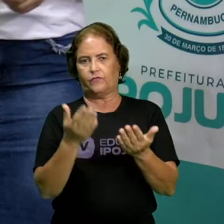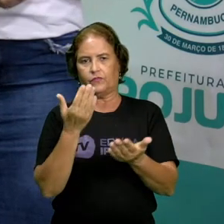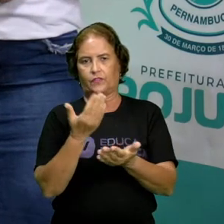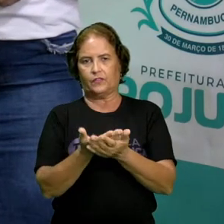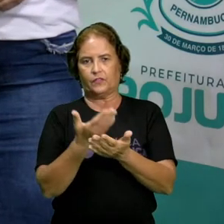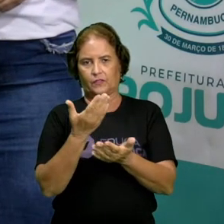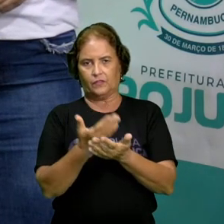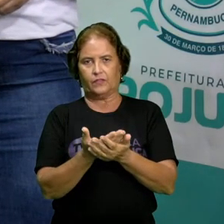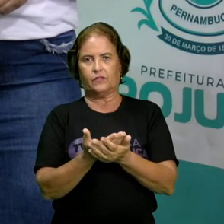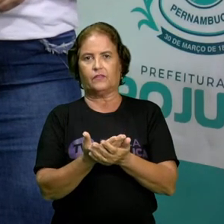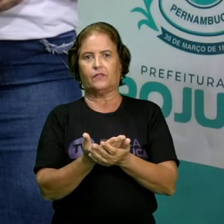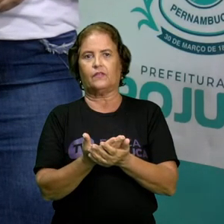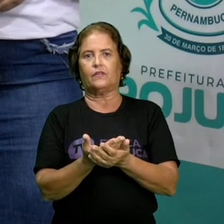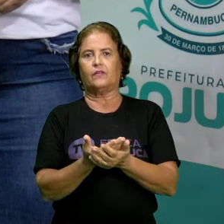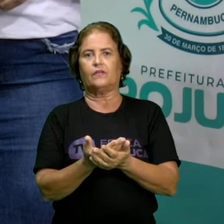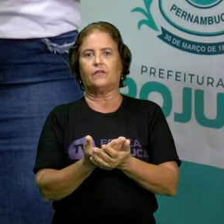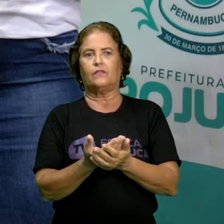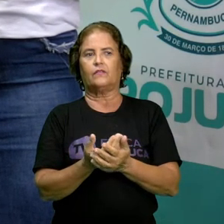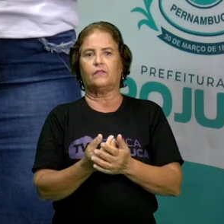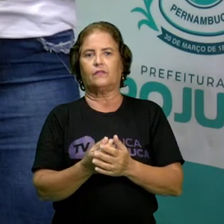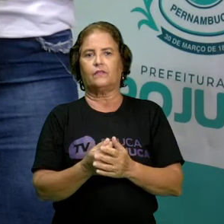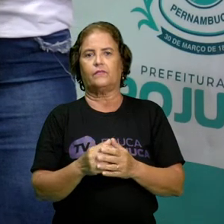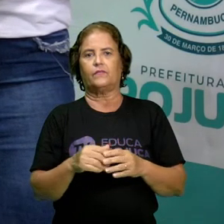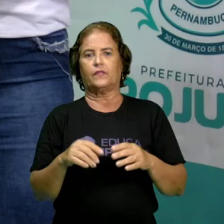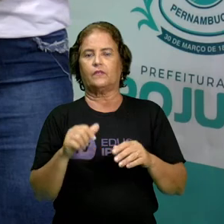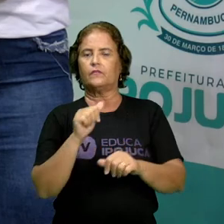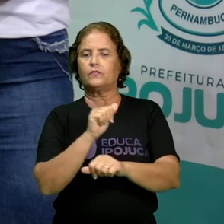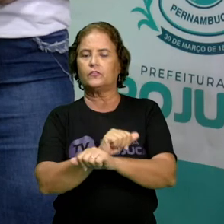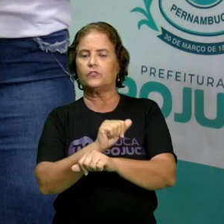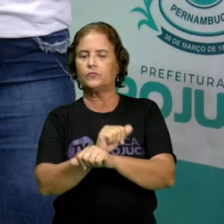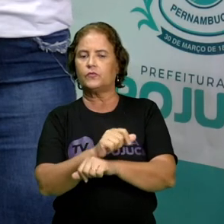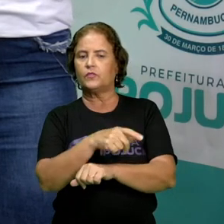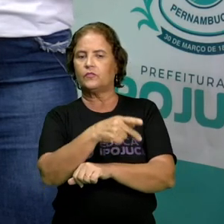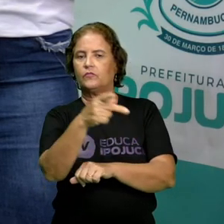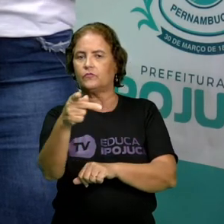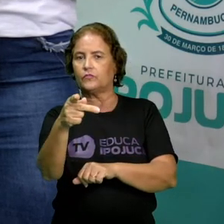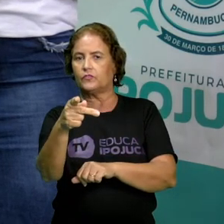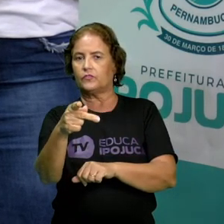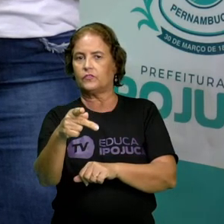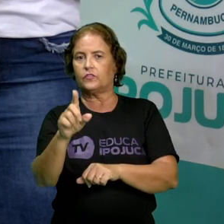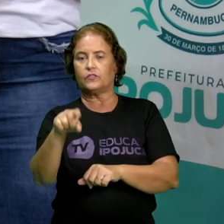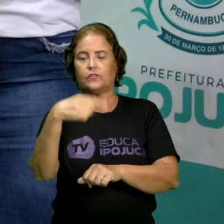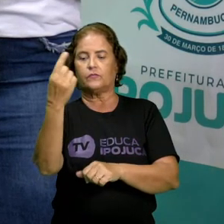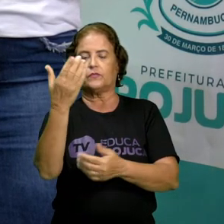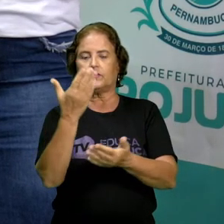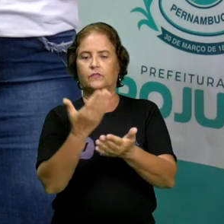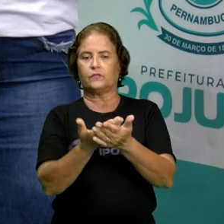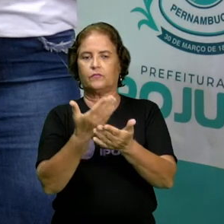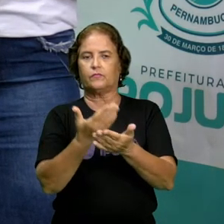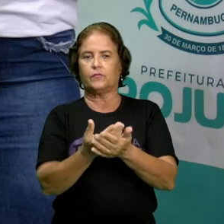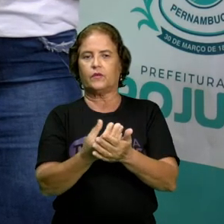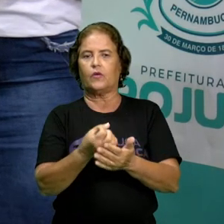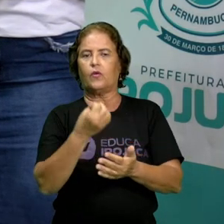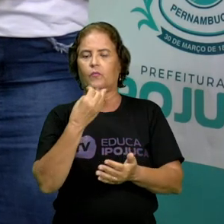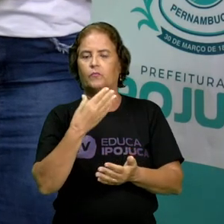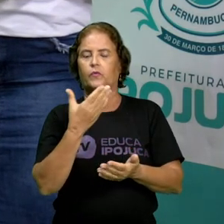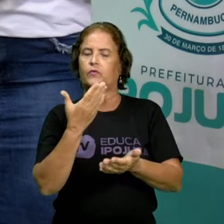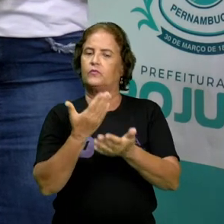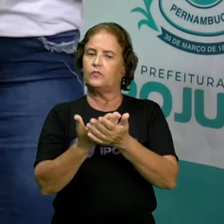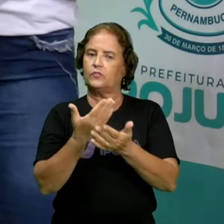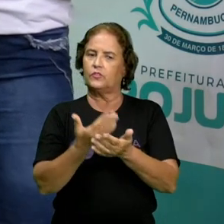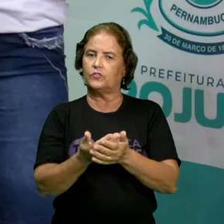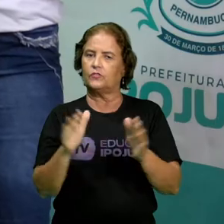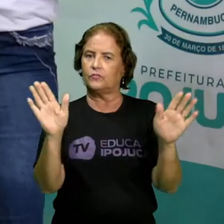da nossa aula, certo? Espero vocês na próxima aula. Bons estudos